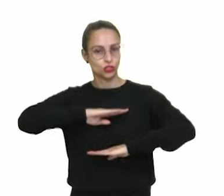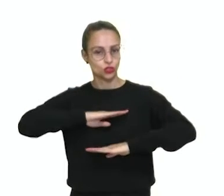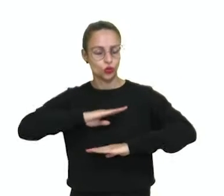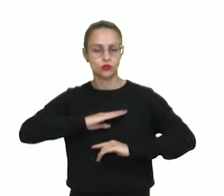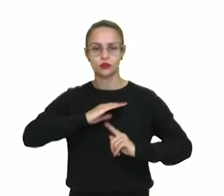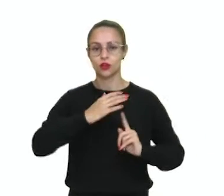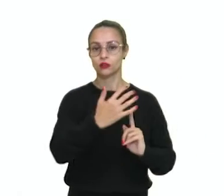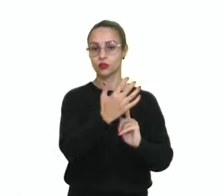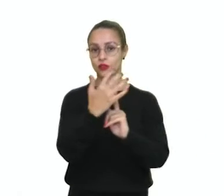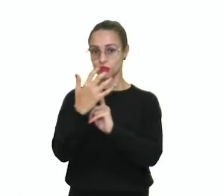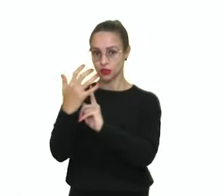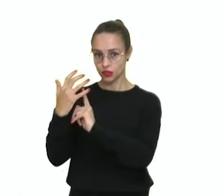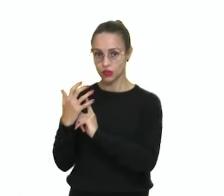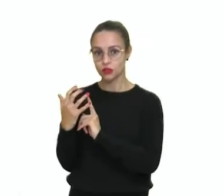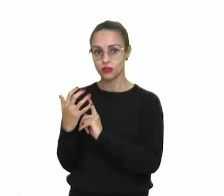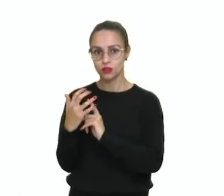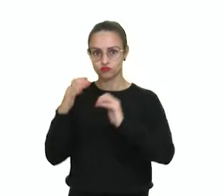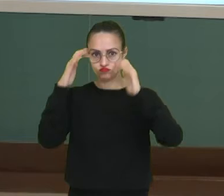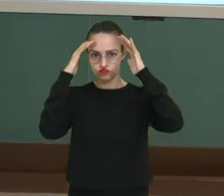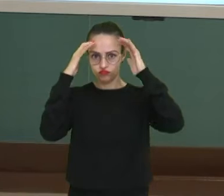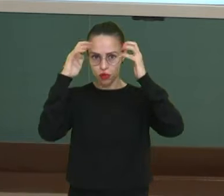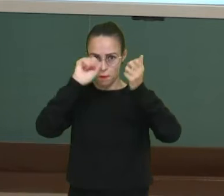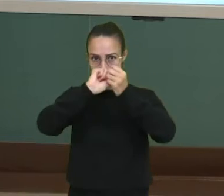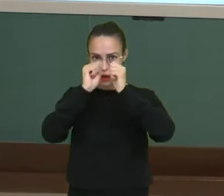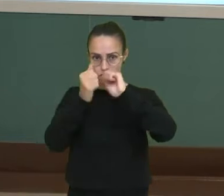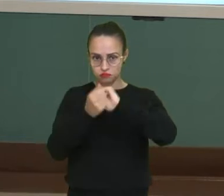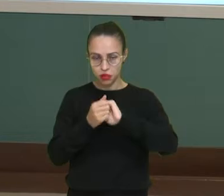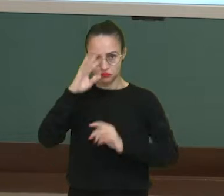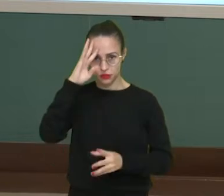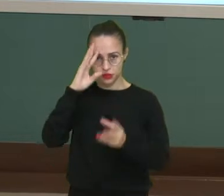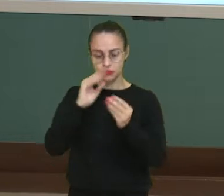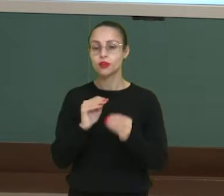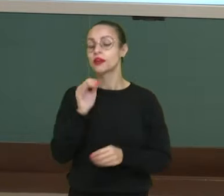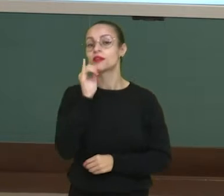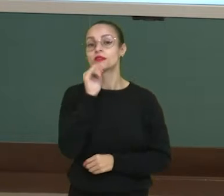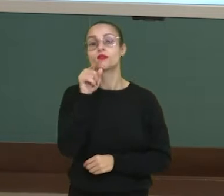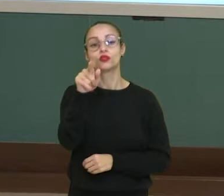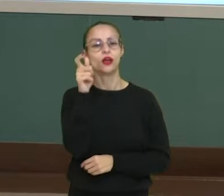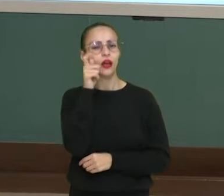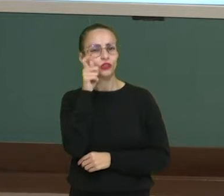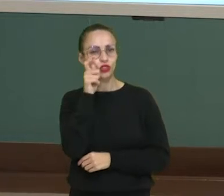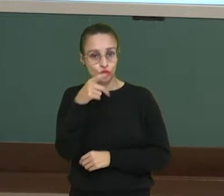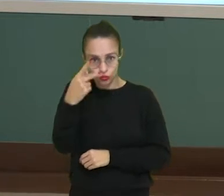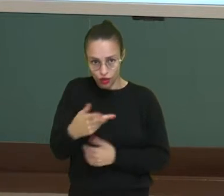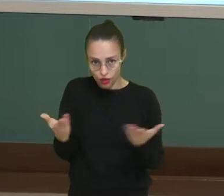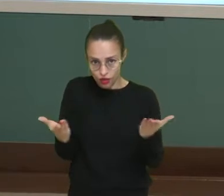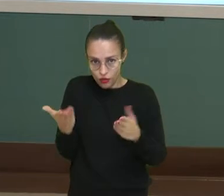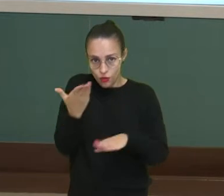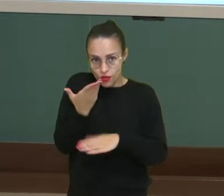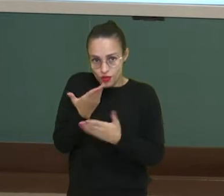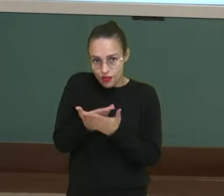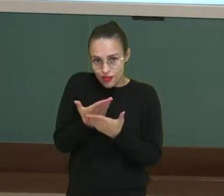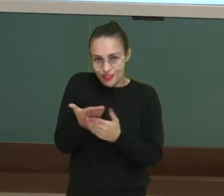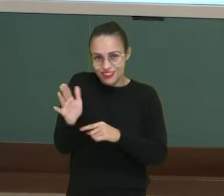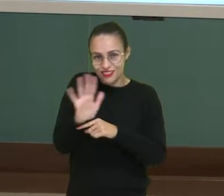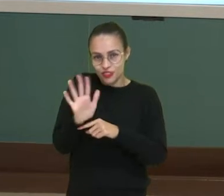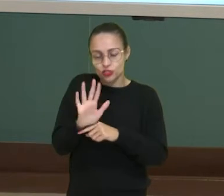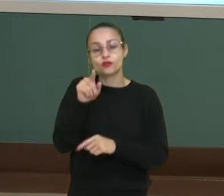estímulos e interpretá-los. Então, por exemplo, você está assistindo esse vídeo no momento, então você está